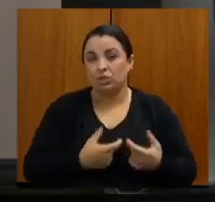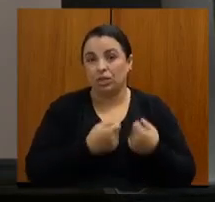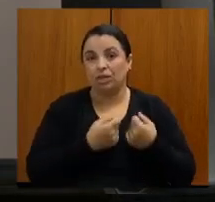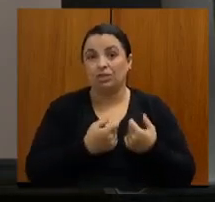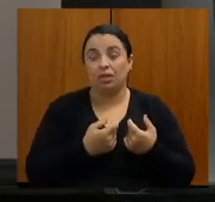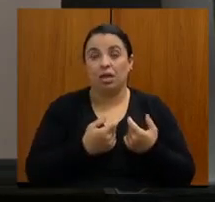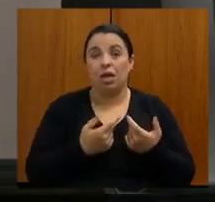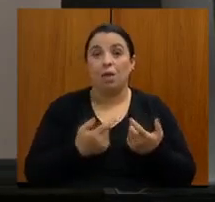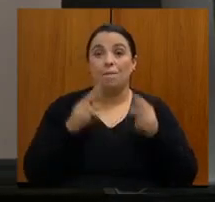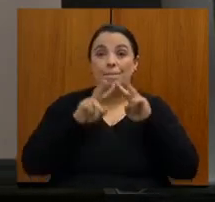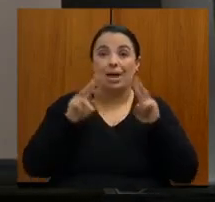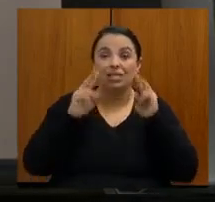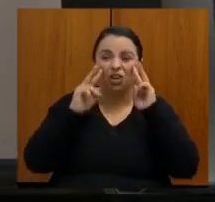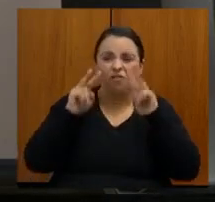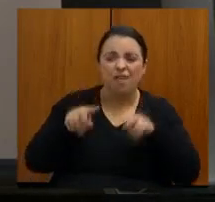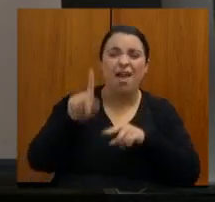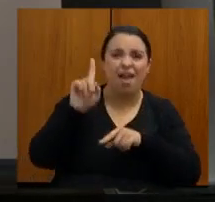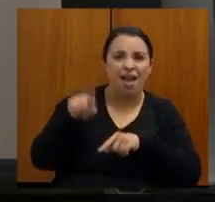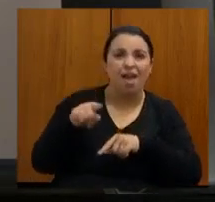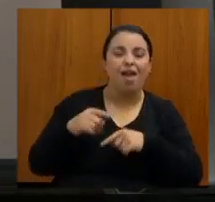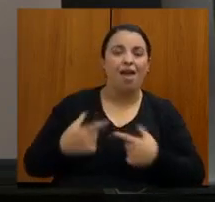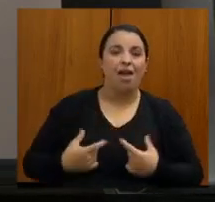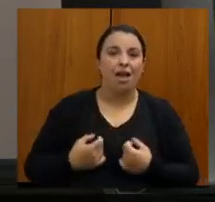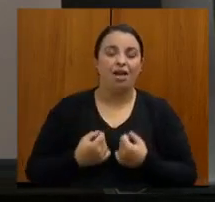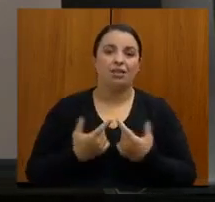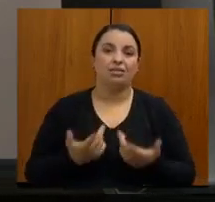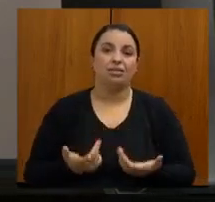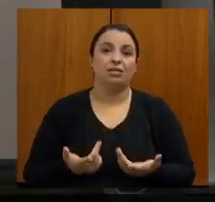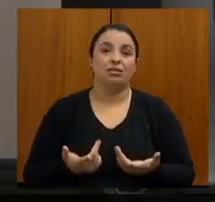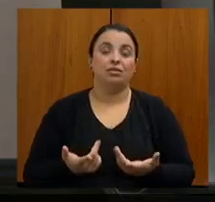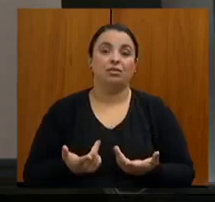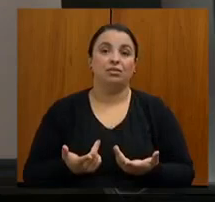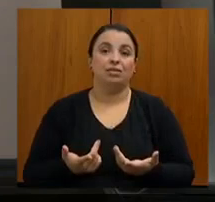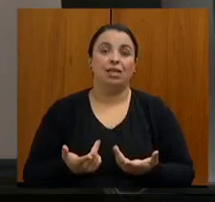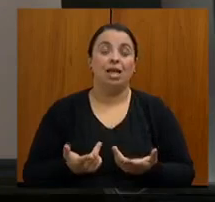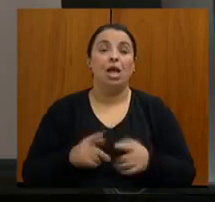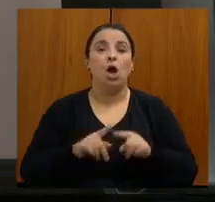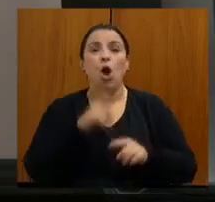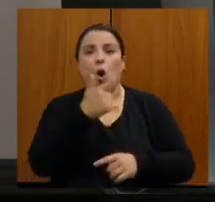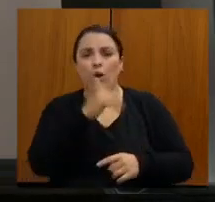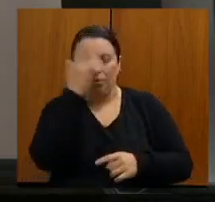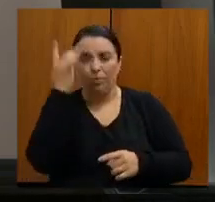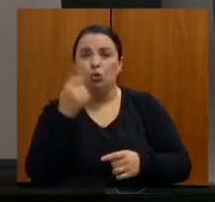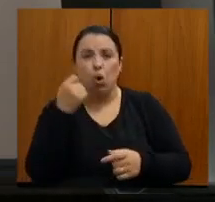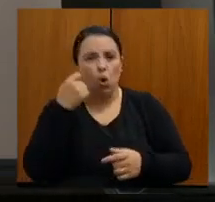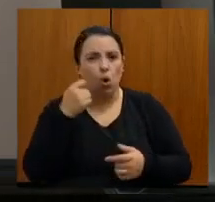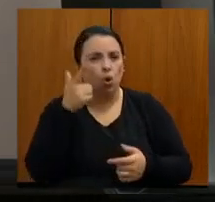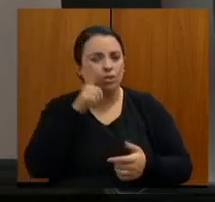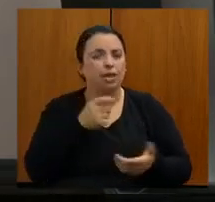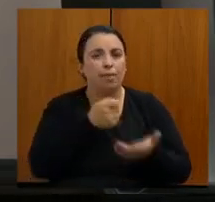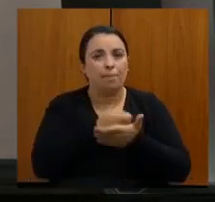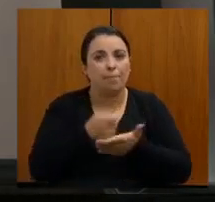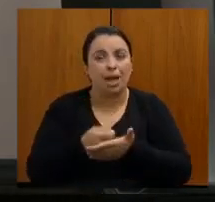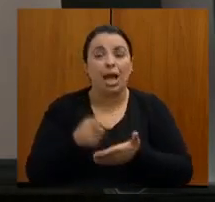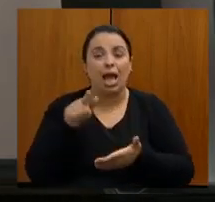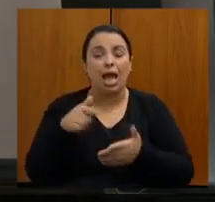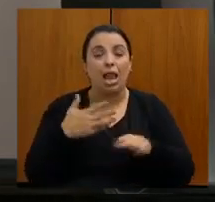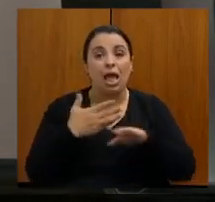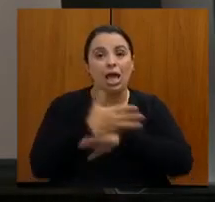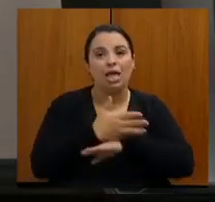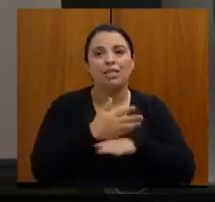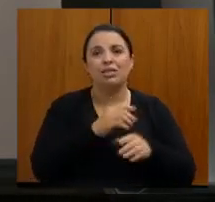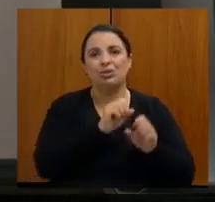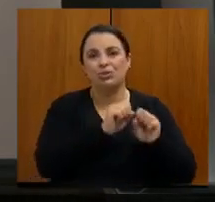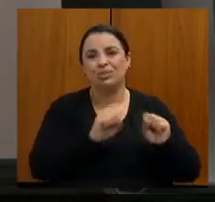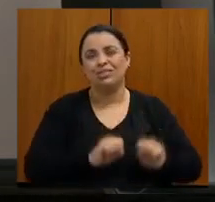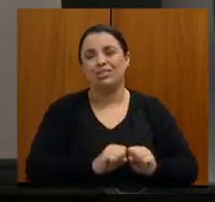consegue uma atenção secundária. E, a partir daí, ela tem as dificuldades, mas ela já entra no sistema e